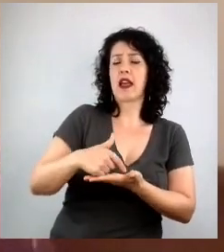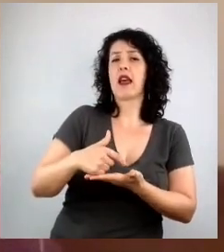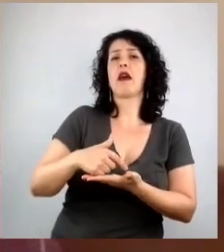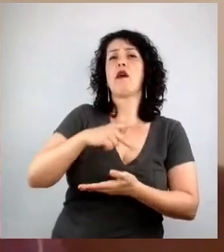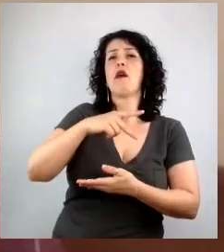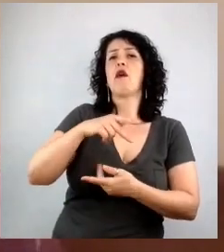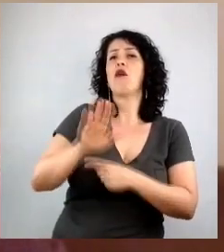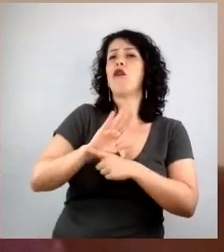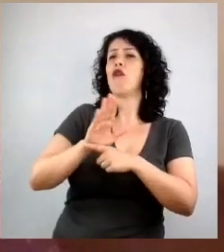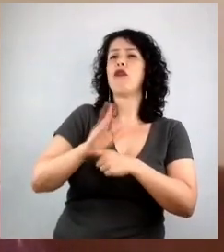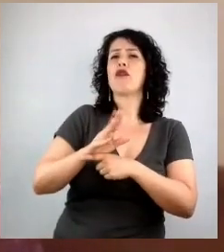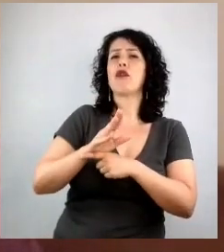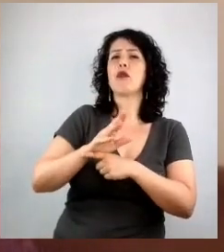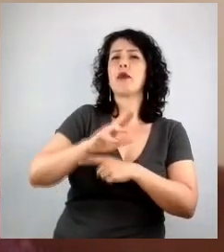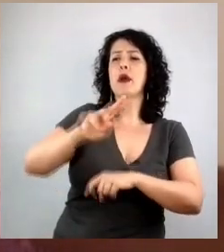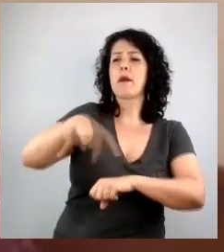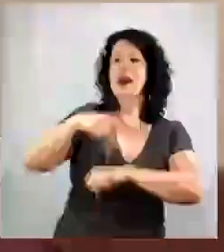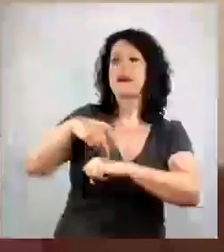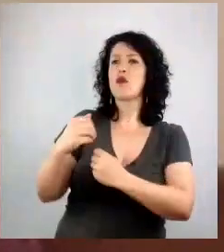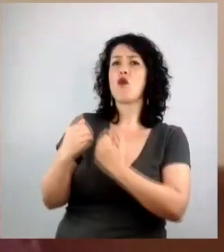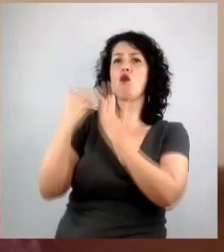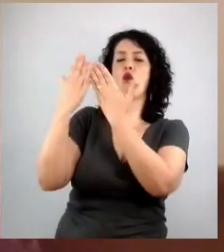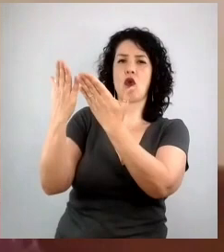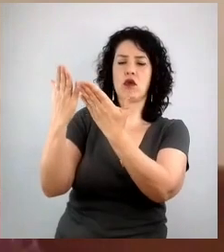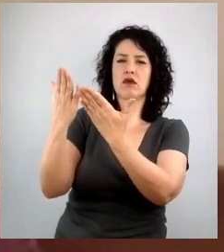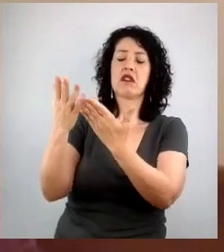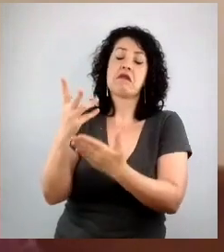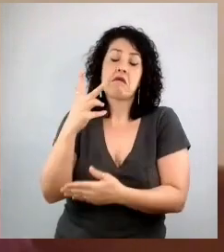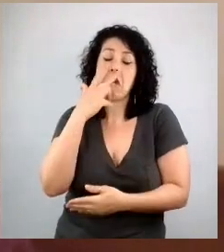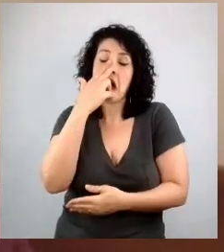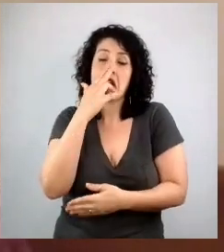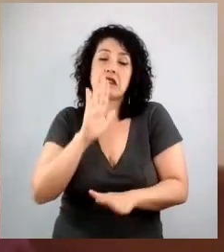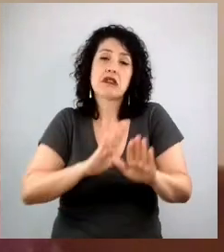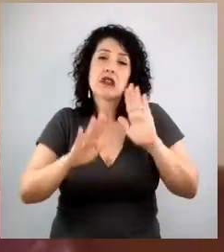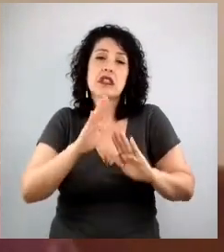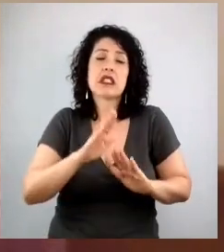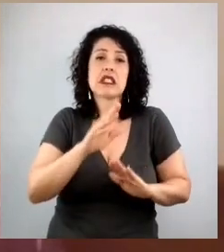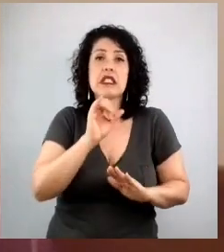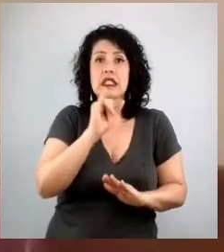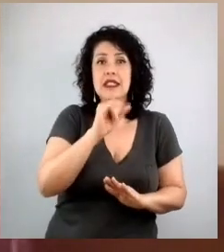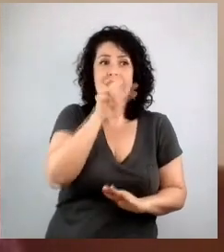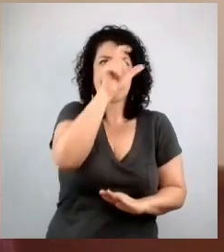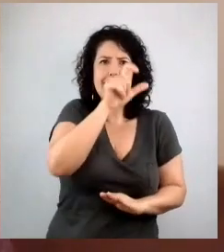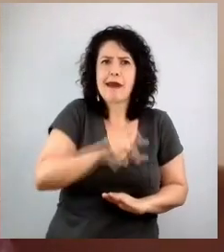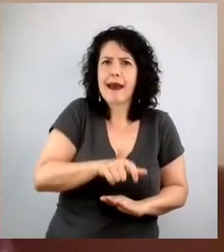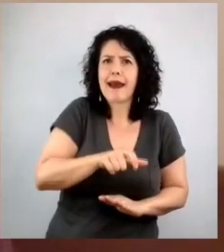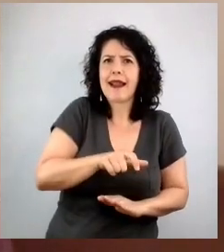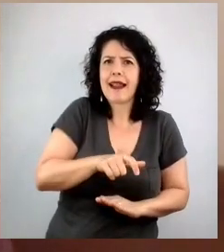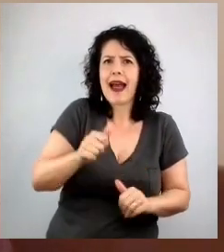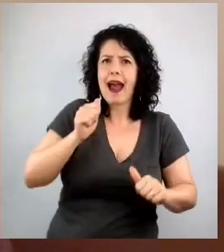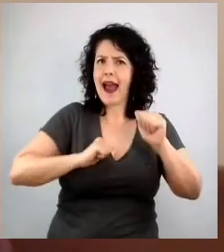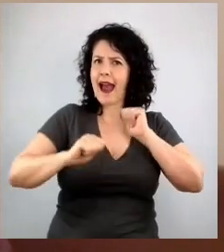O mundo é diferente, o mundo está mais pronto para reconhecer ela, para reconhecer a Fernanda, assim.